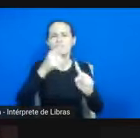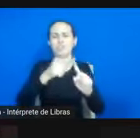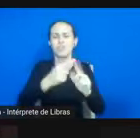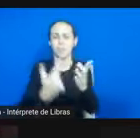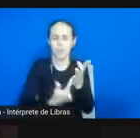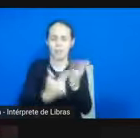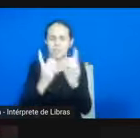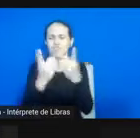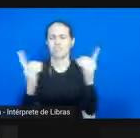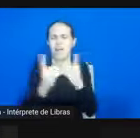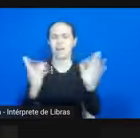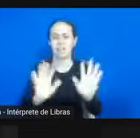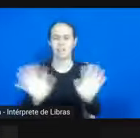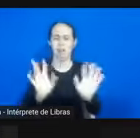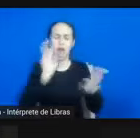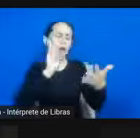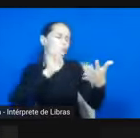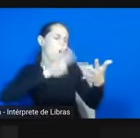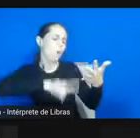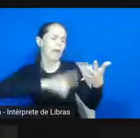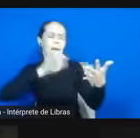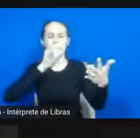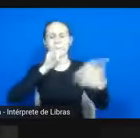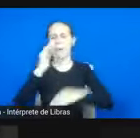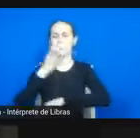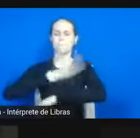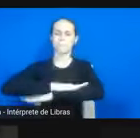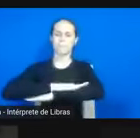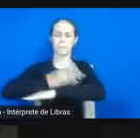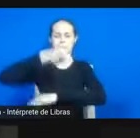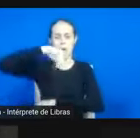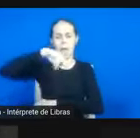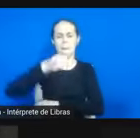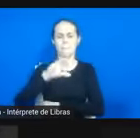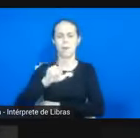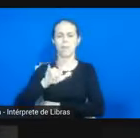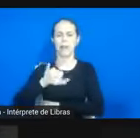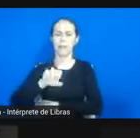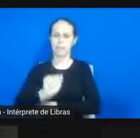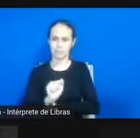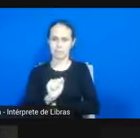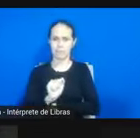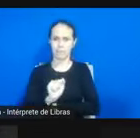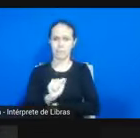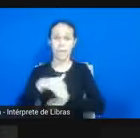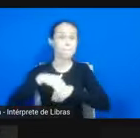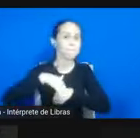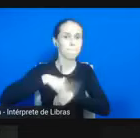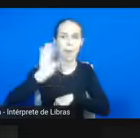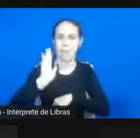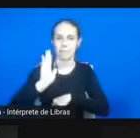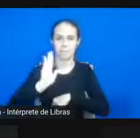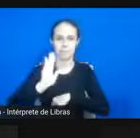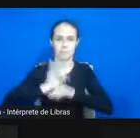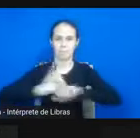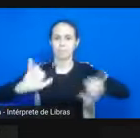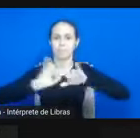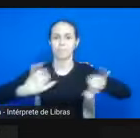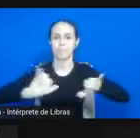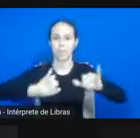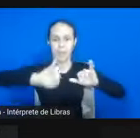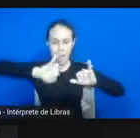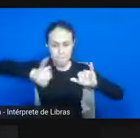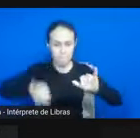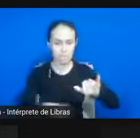sabe, vamos olhar a Mona Lisa. É mais do que isso. Então, é aproveitar a boniteza